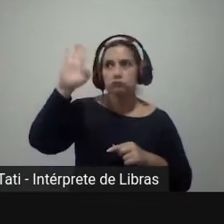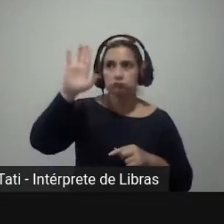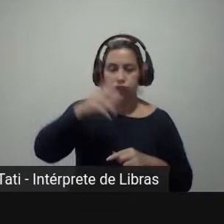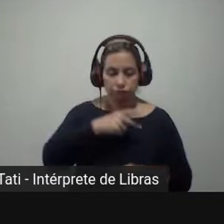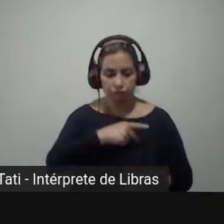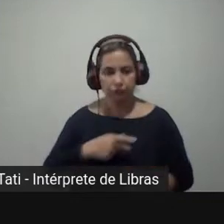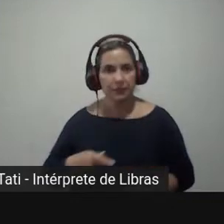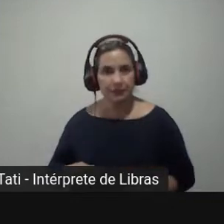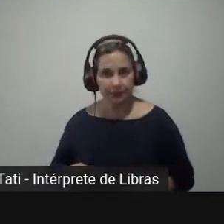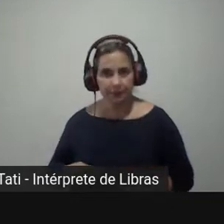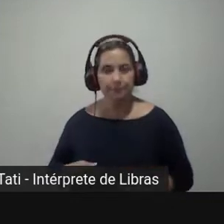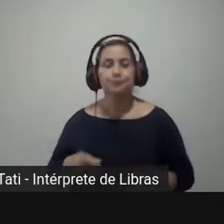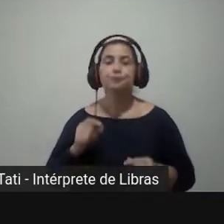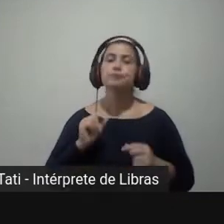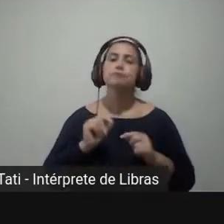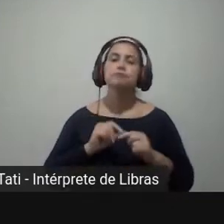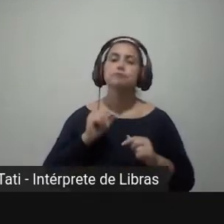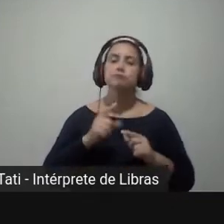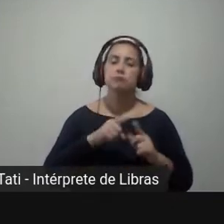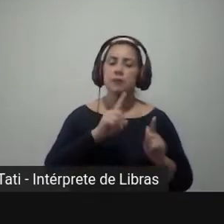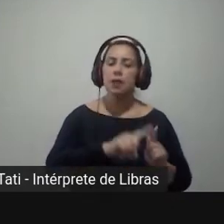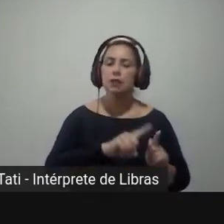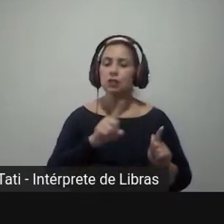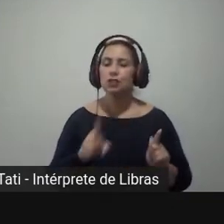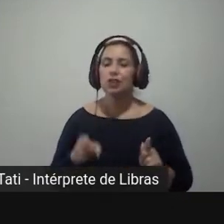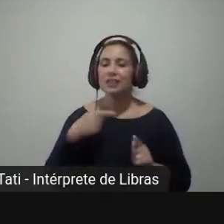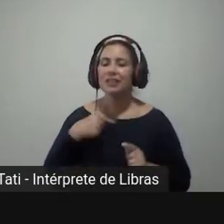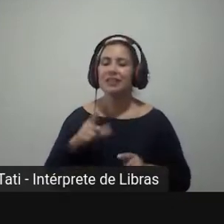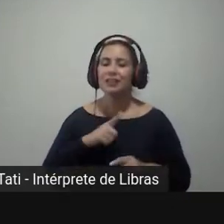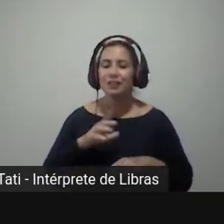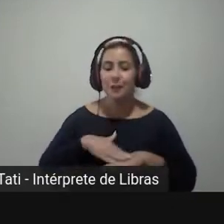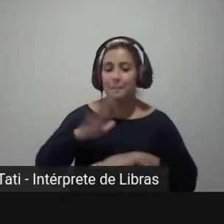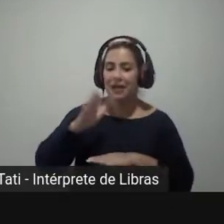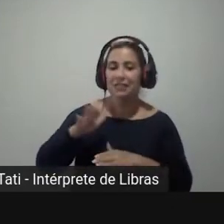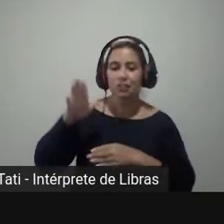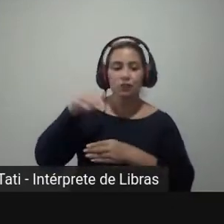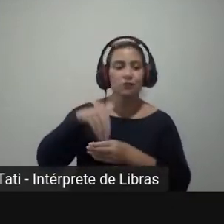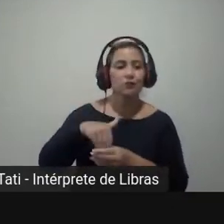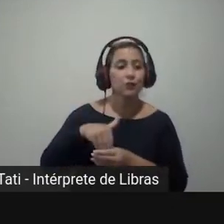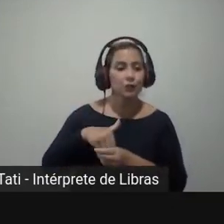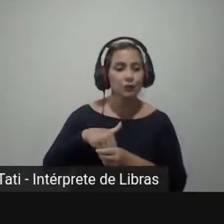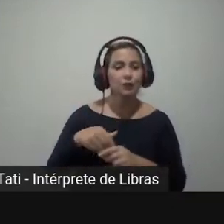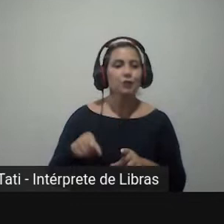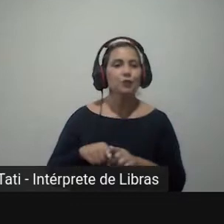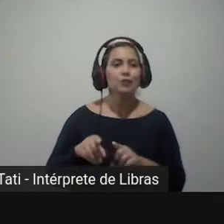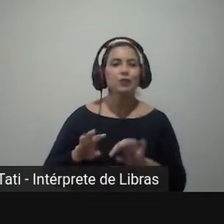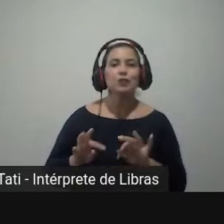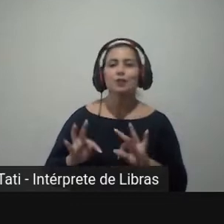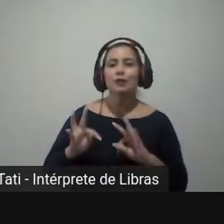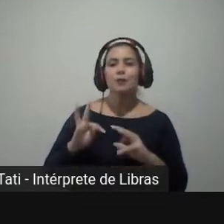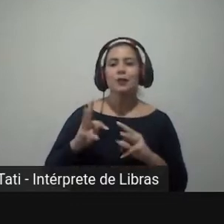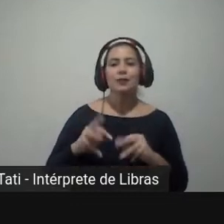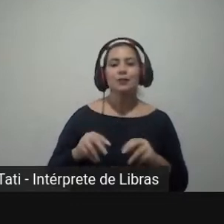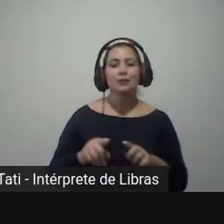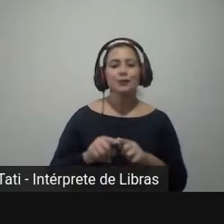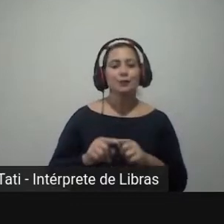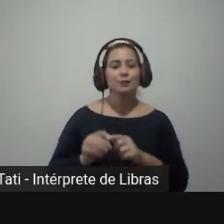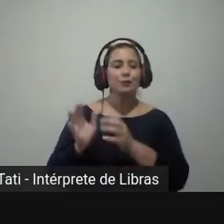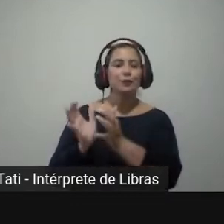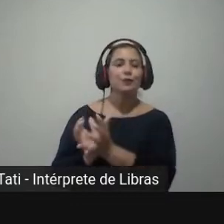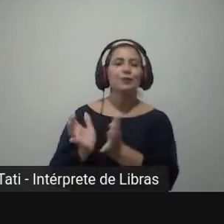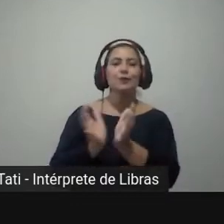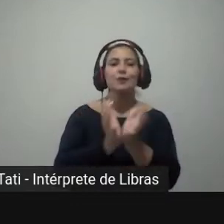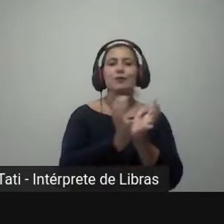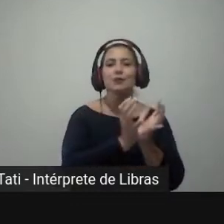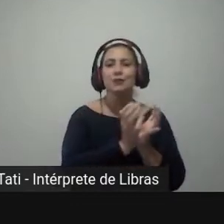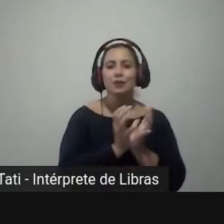a presidente, ele transferia votos, vamos dizer assim, não só para o seu partido, mas para todos os partidos que faziam parte da